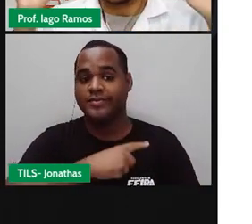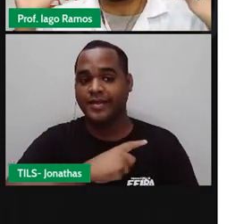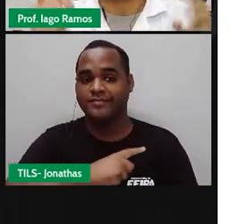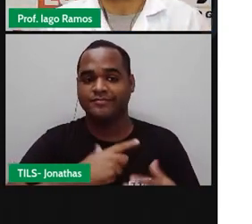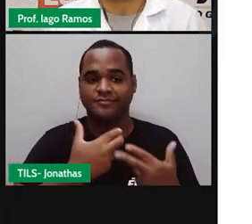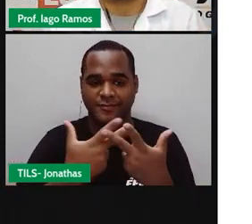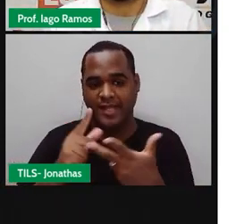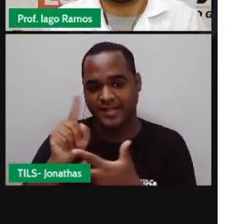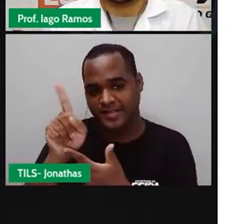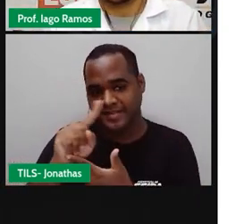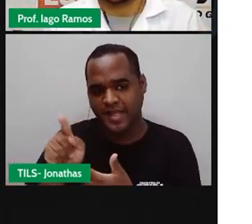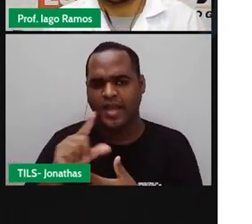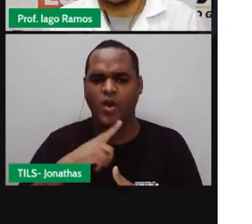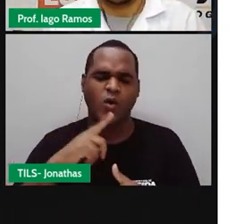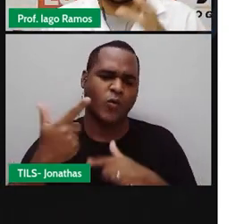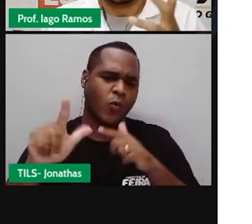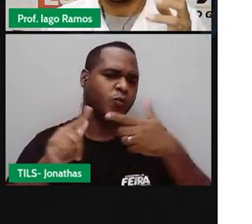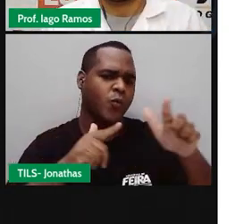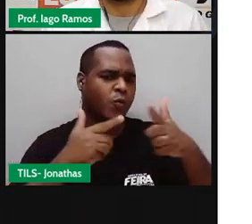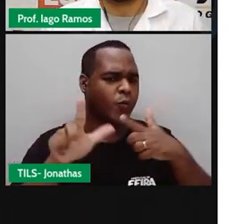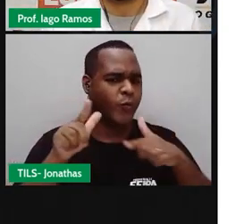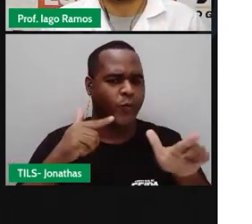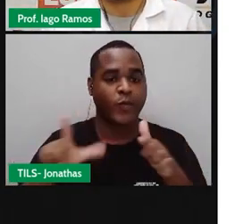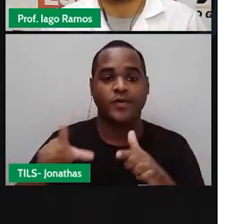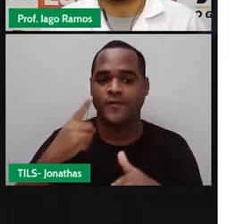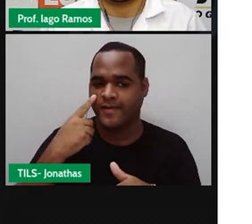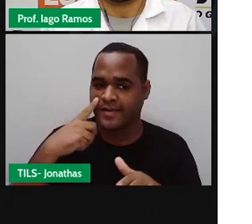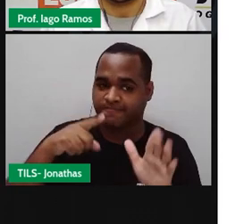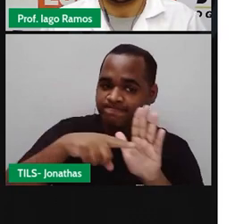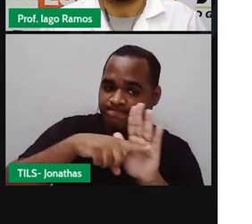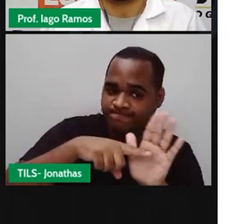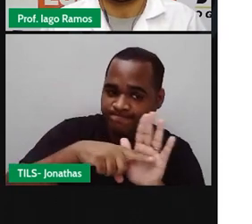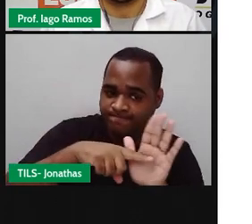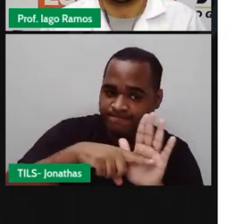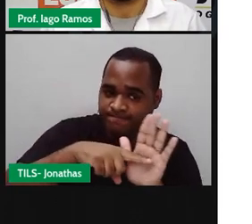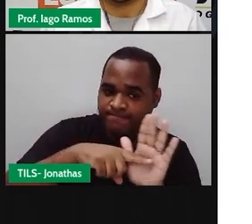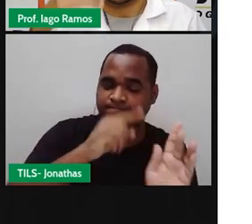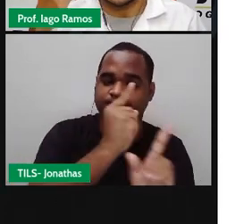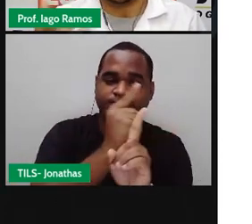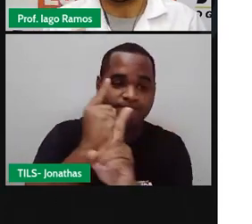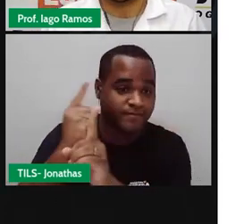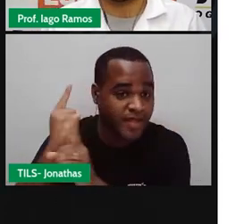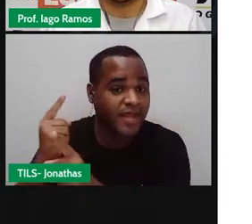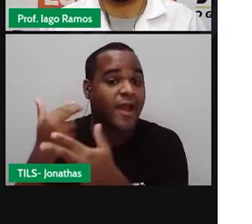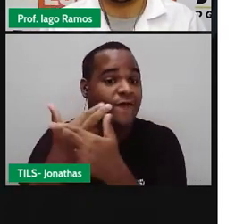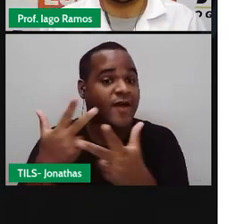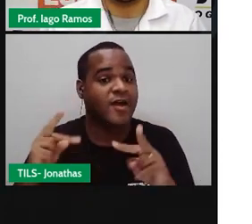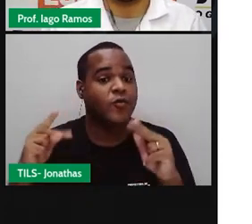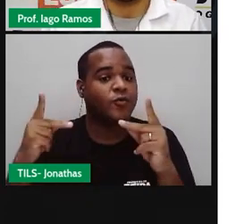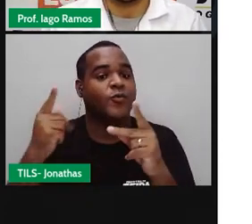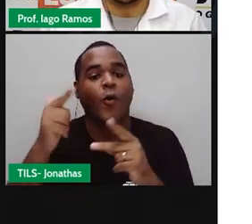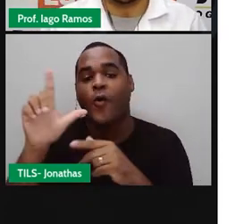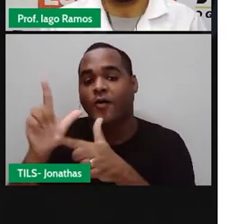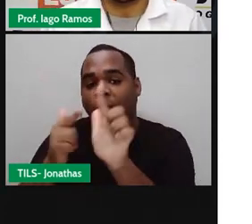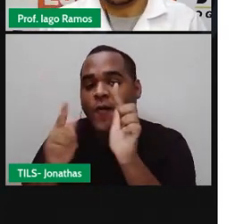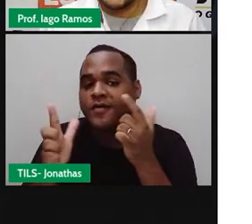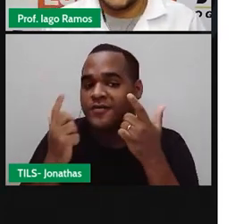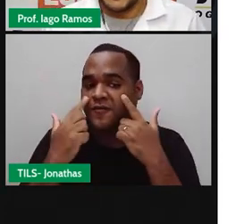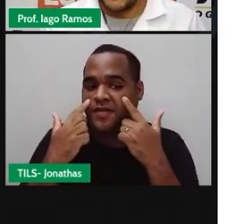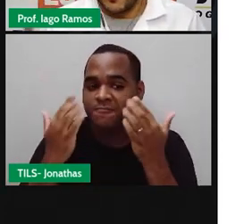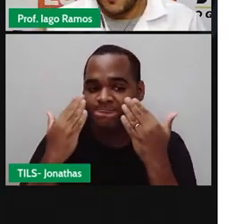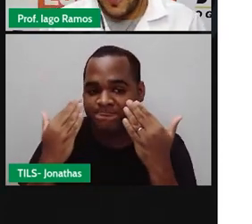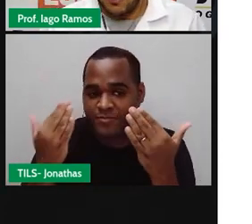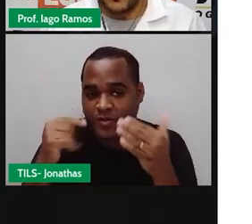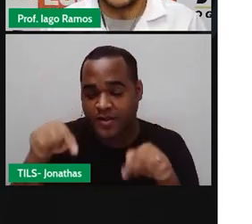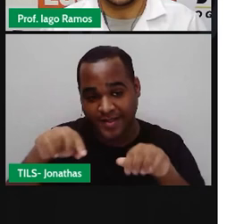E existem outras situações aí. Você pode até pesquisar para saber. Além dessas que eu mostrei aqui para você